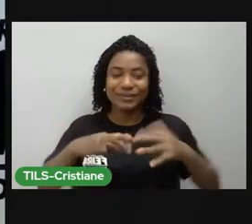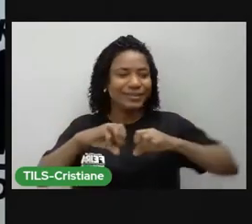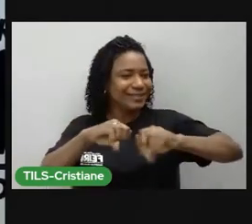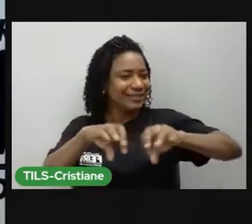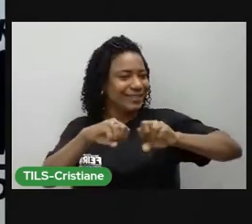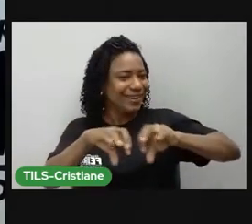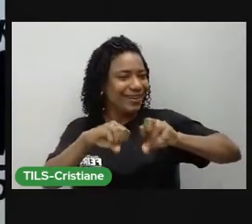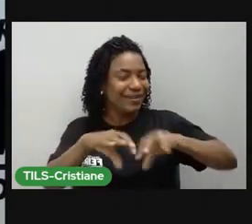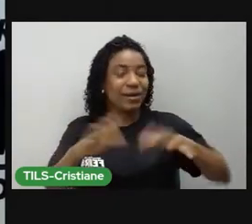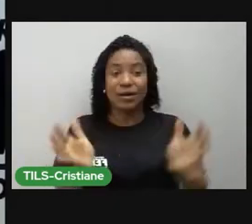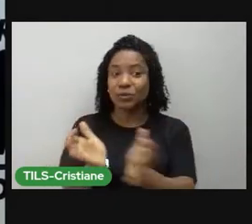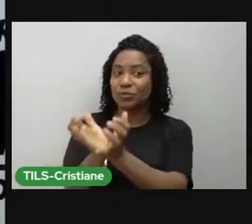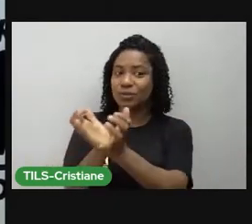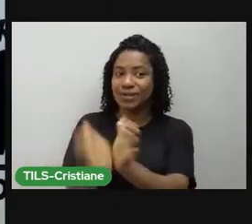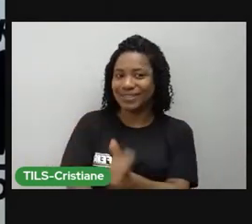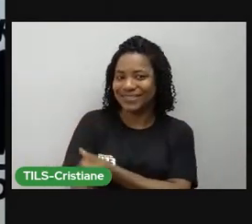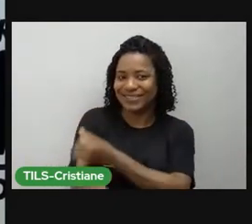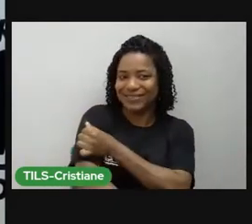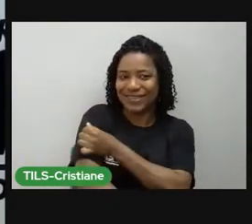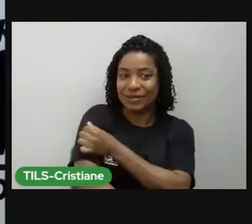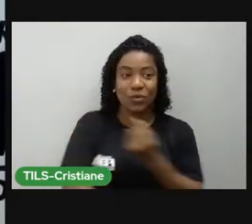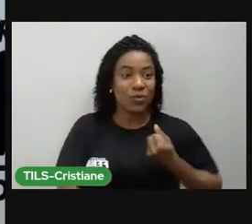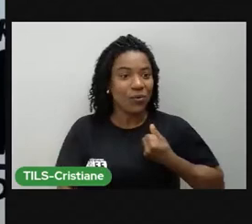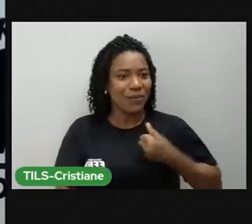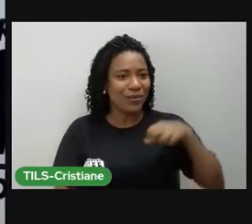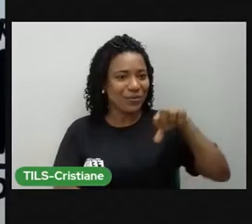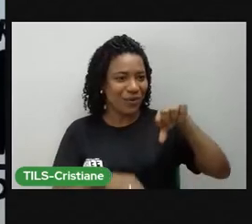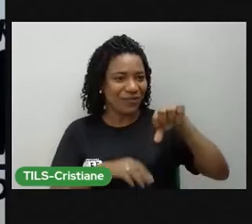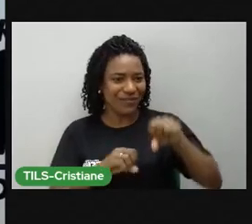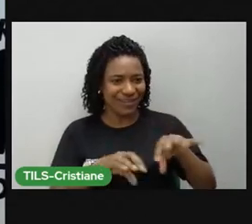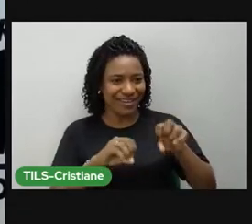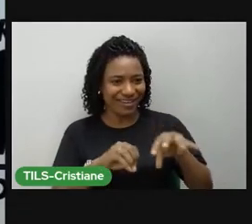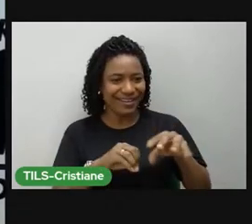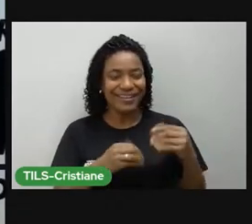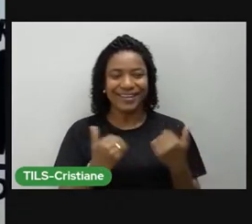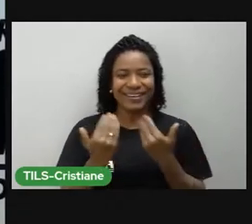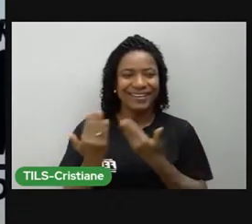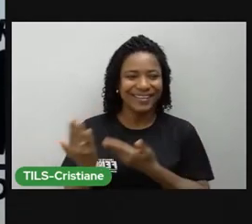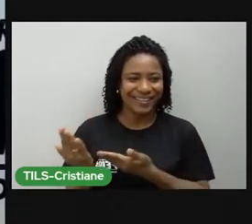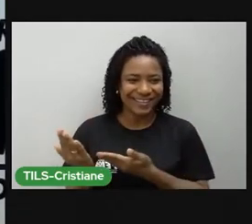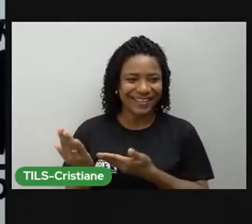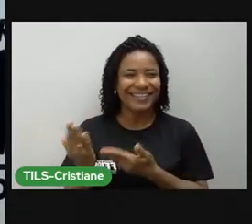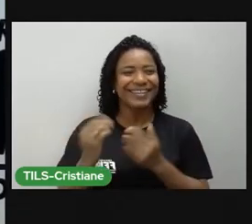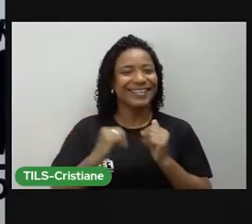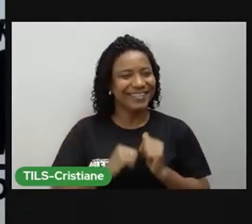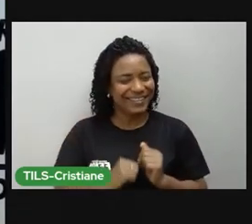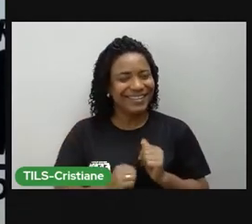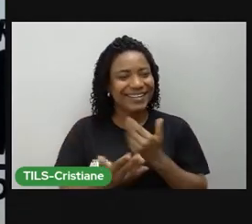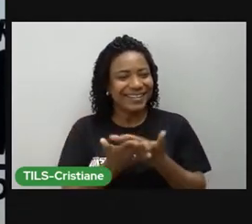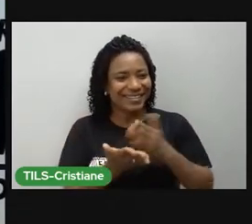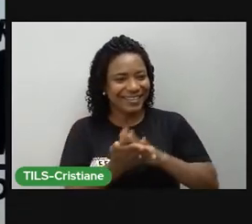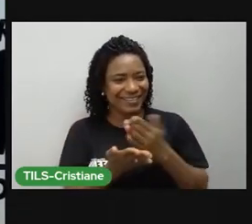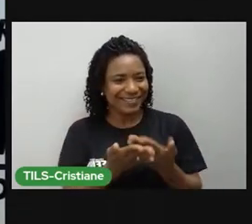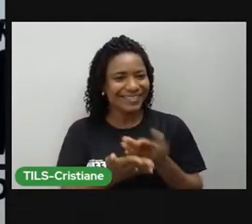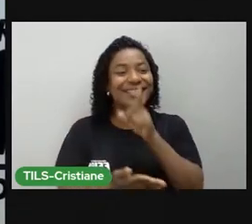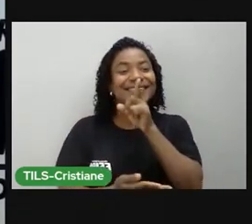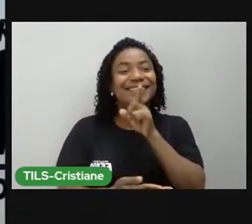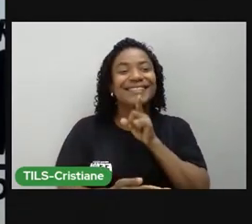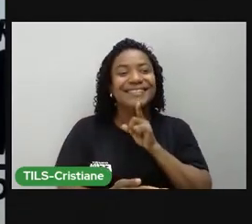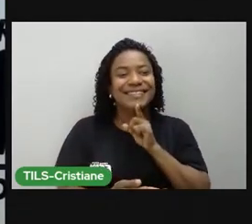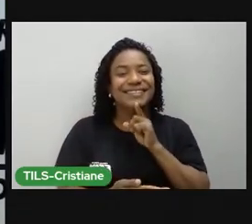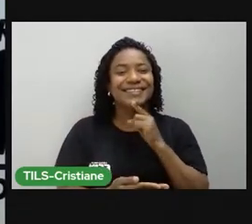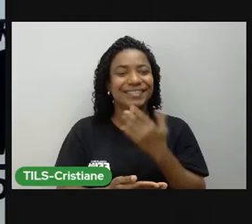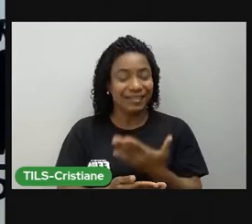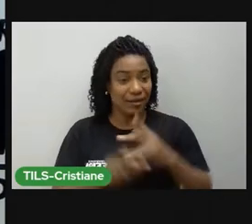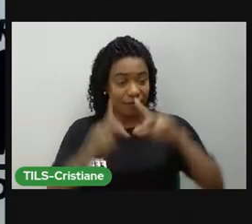aula nove. E a nossa companheira é Cristiana, fazendo minha autodescrição, eu